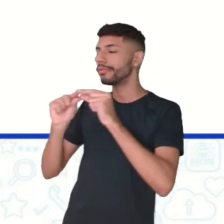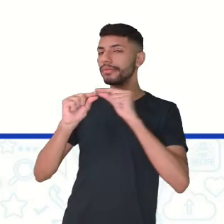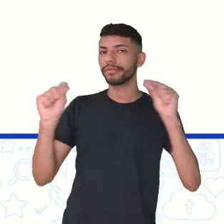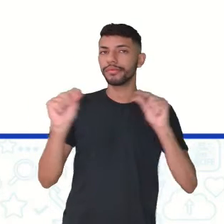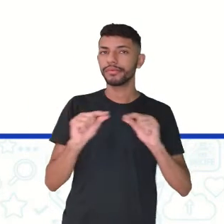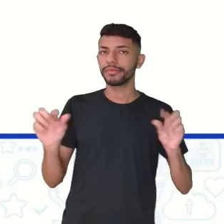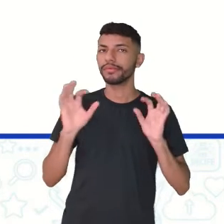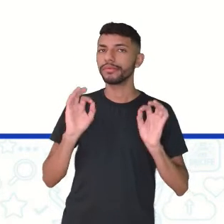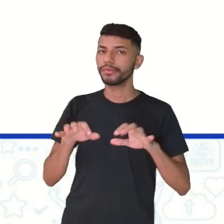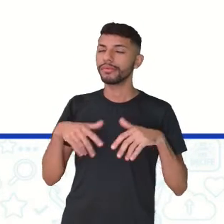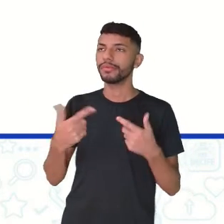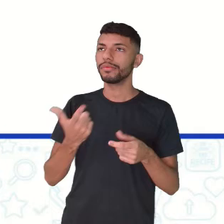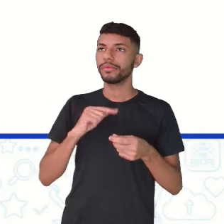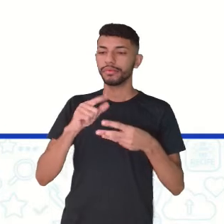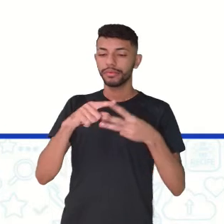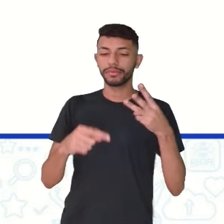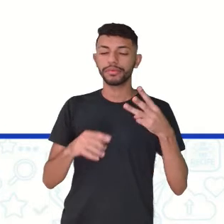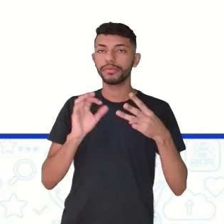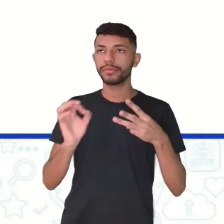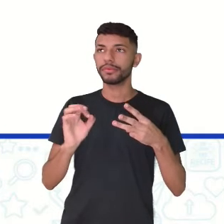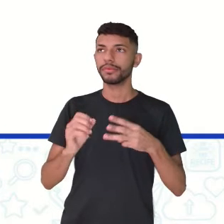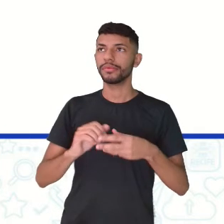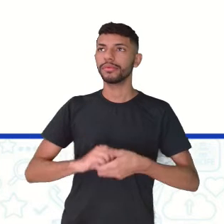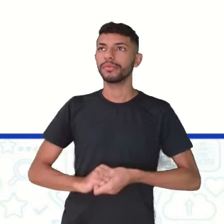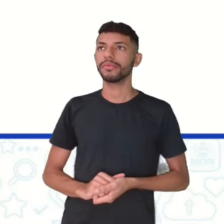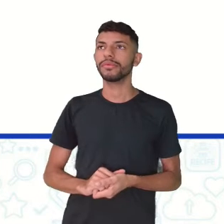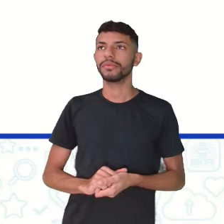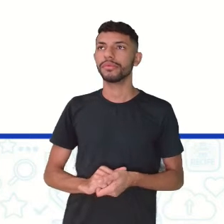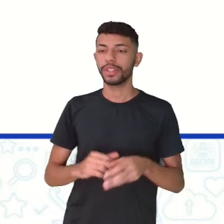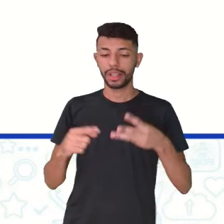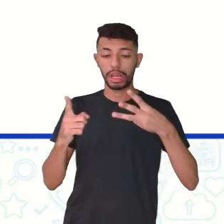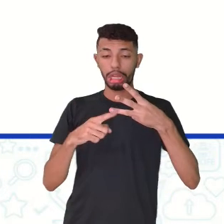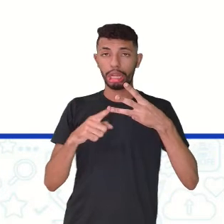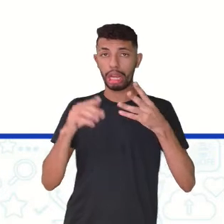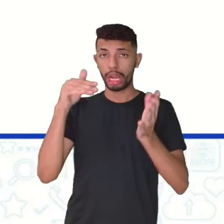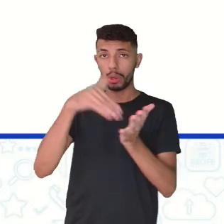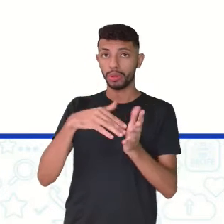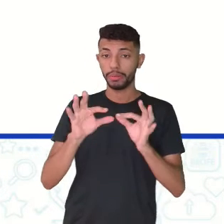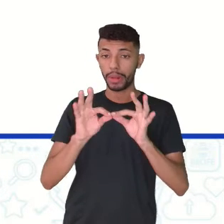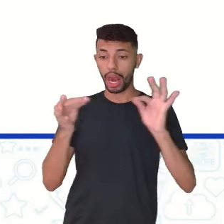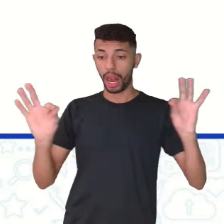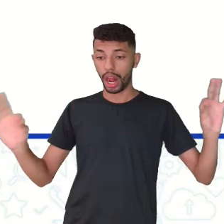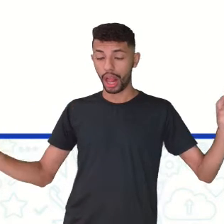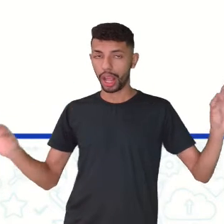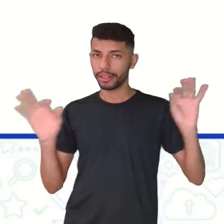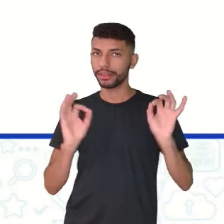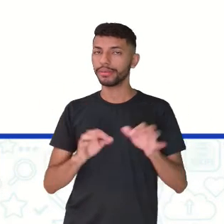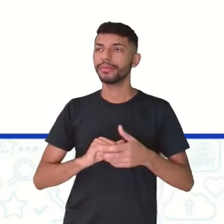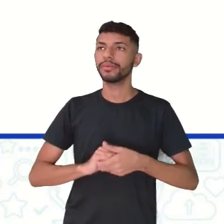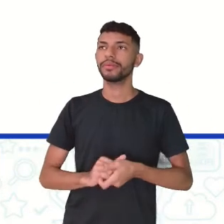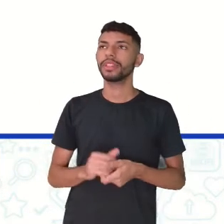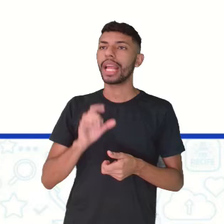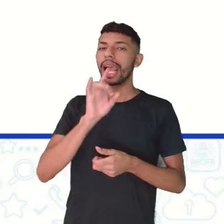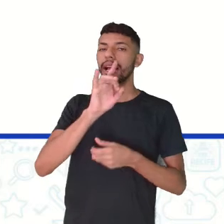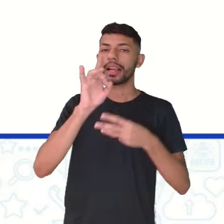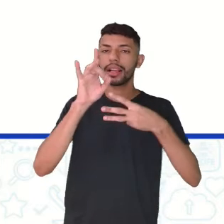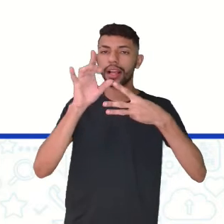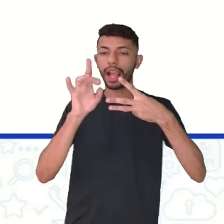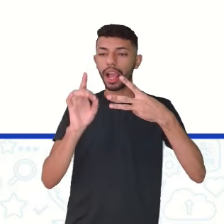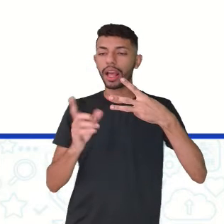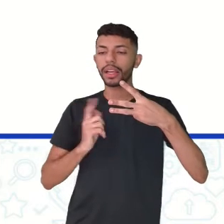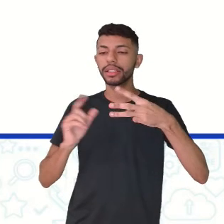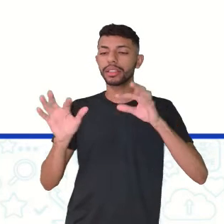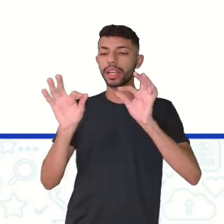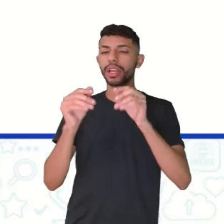Temos três frases. A última é bem grande, ao ponto de ter duas linhas. Cada uma delas soltando um espaço. Esse espaço é com um verbo.